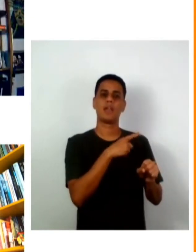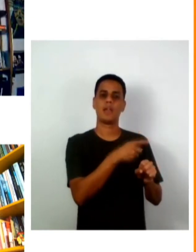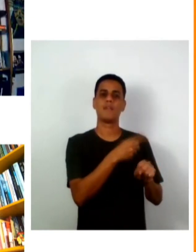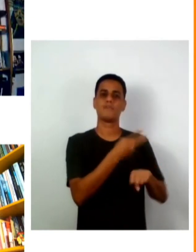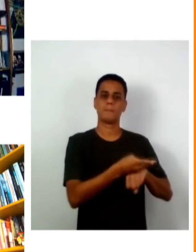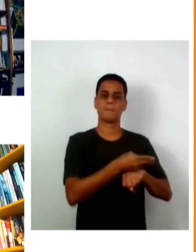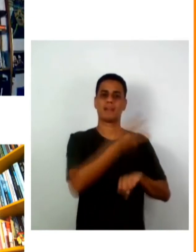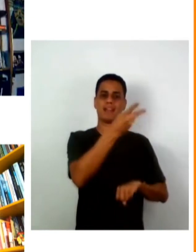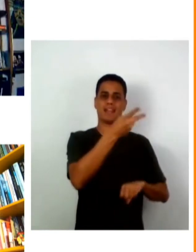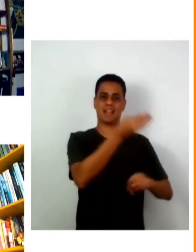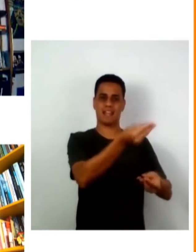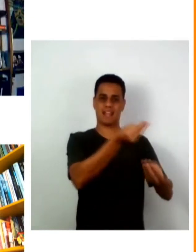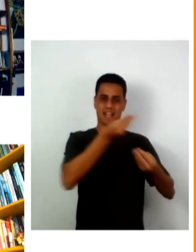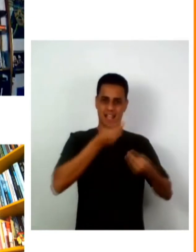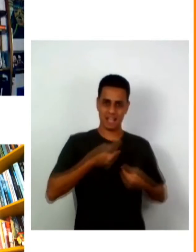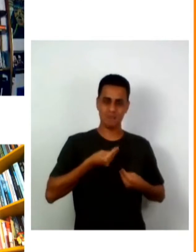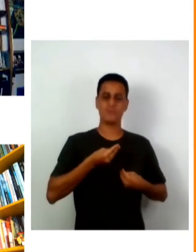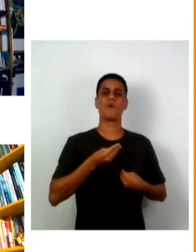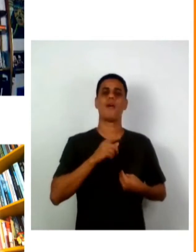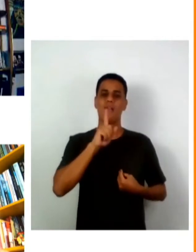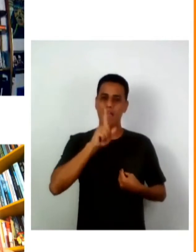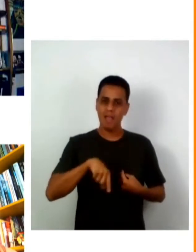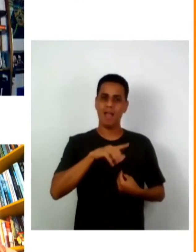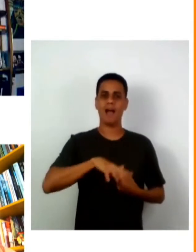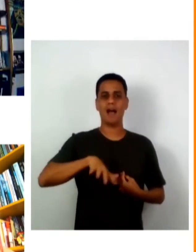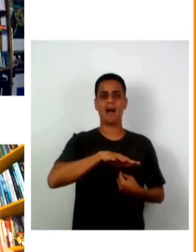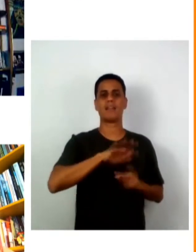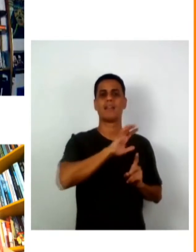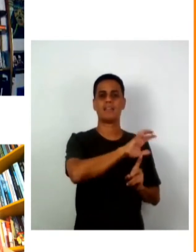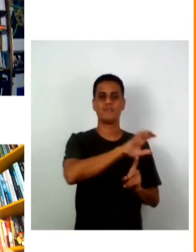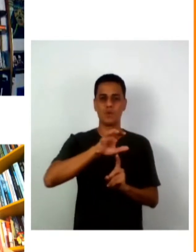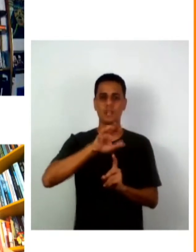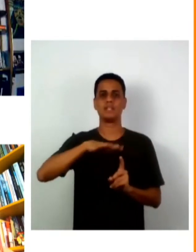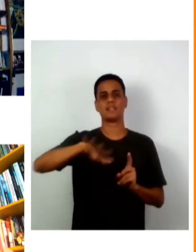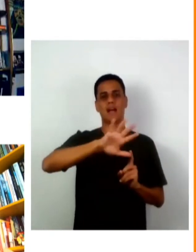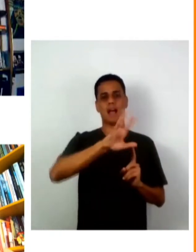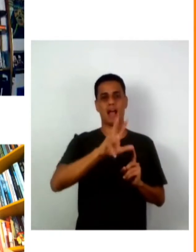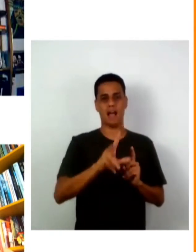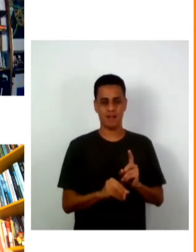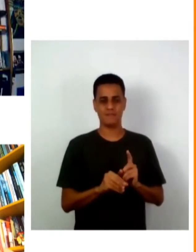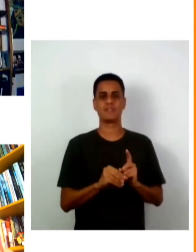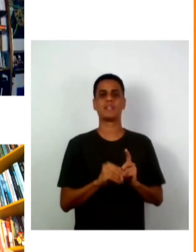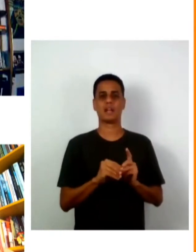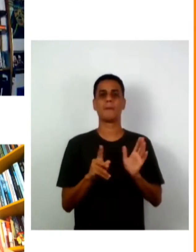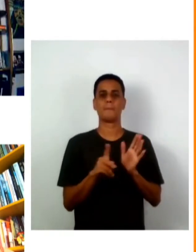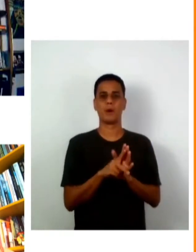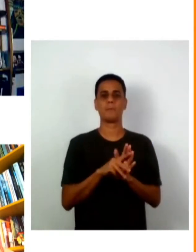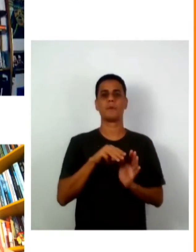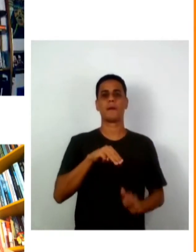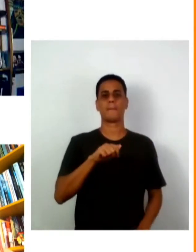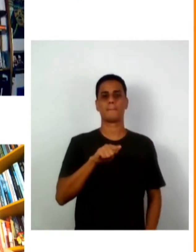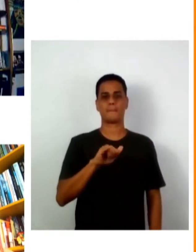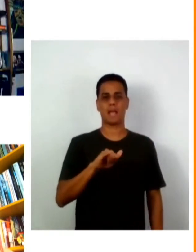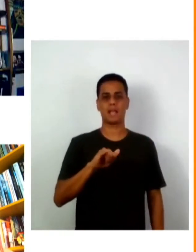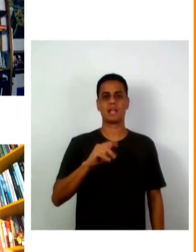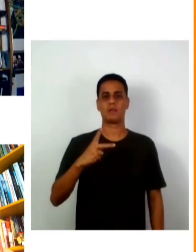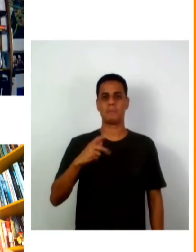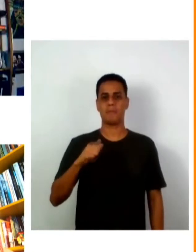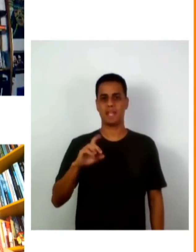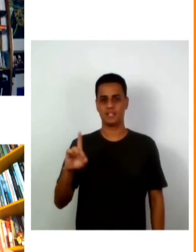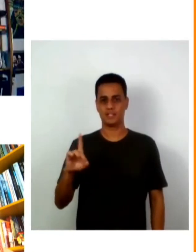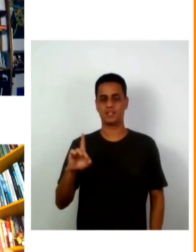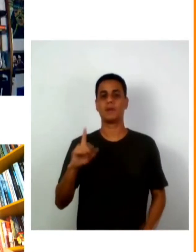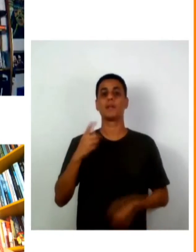Most Influential People of African Descent, da MyPed, que premiou negros com menos de